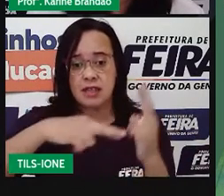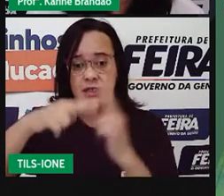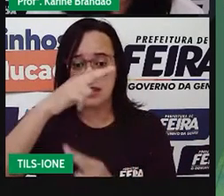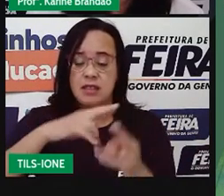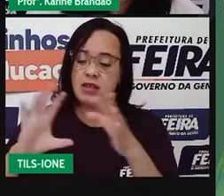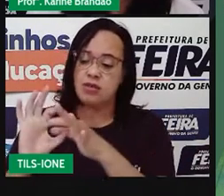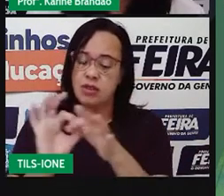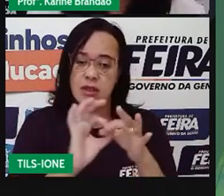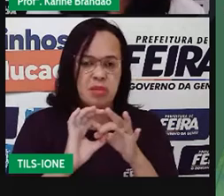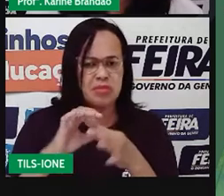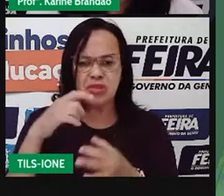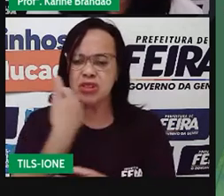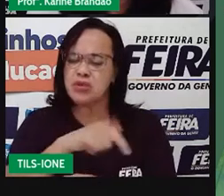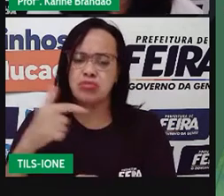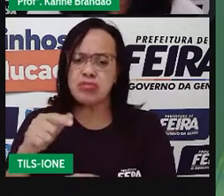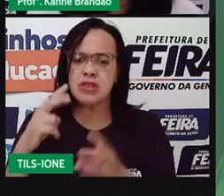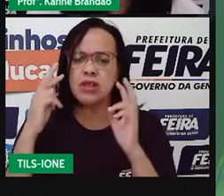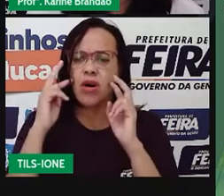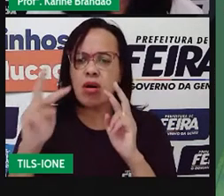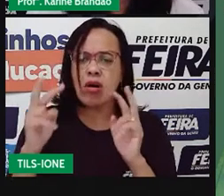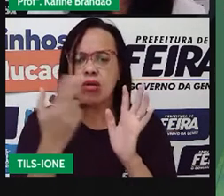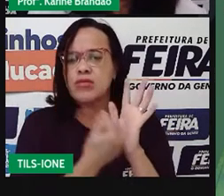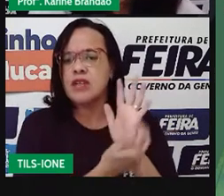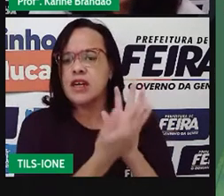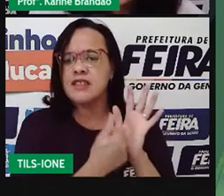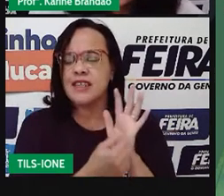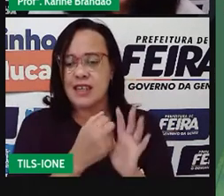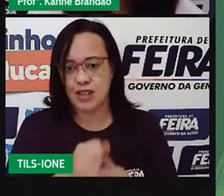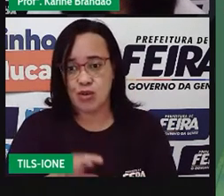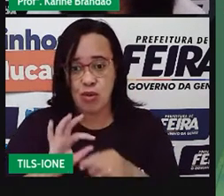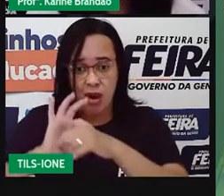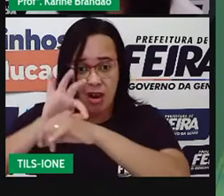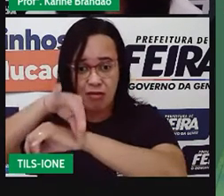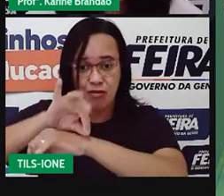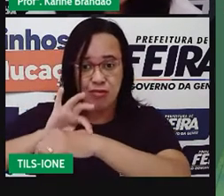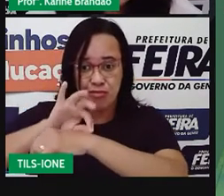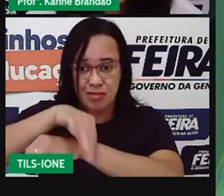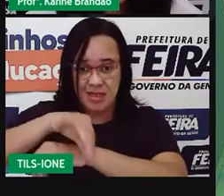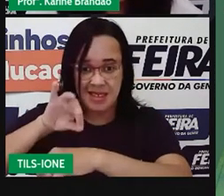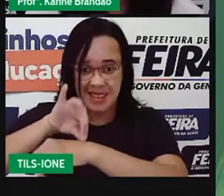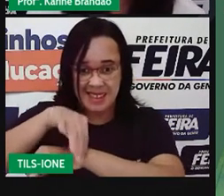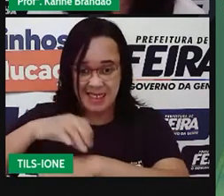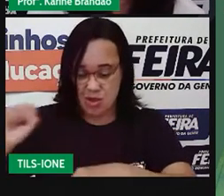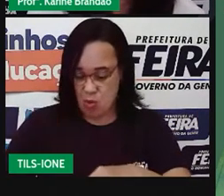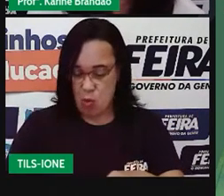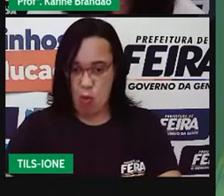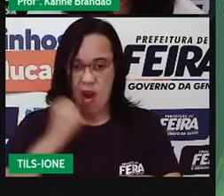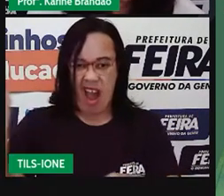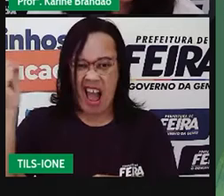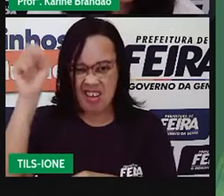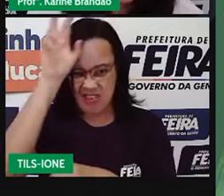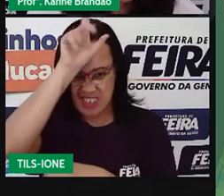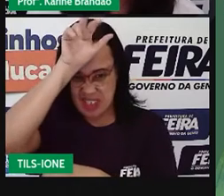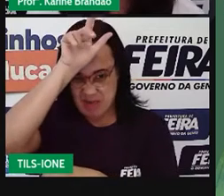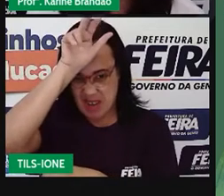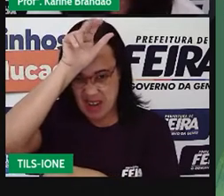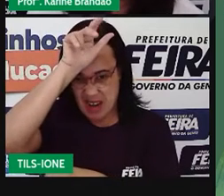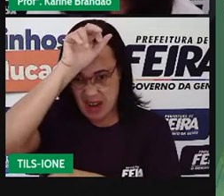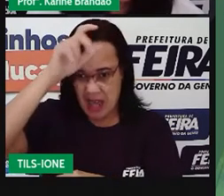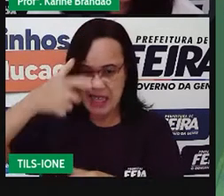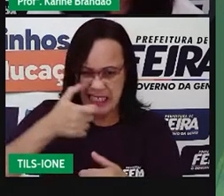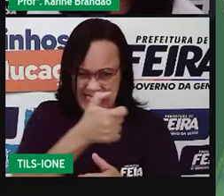essa primeira charge, que diz o seguinte, olha, a formiga, com raiva da barata, votou no inseticídio.